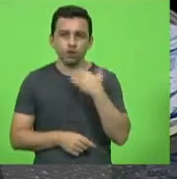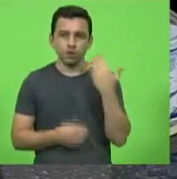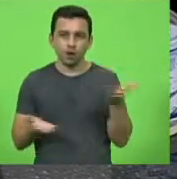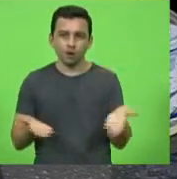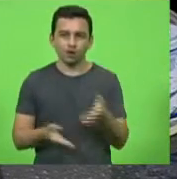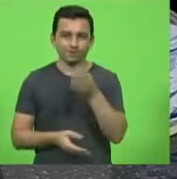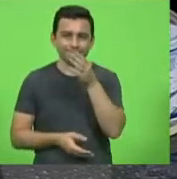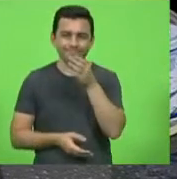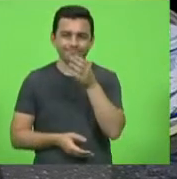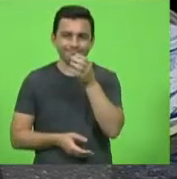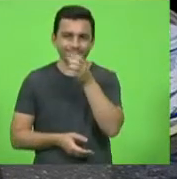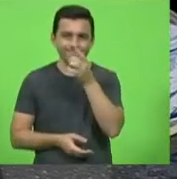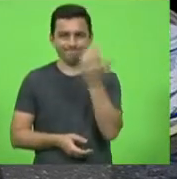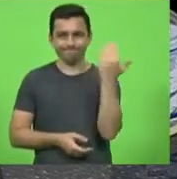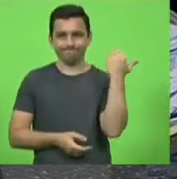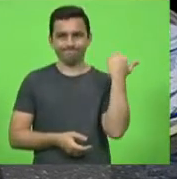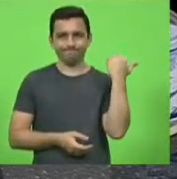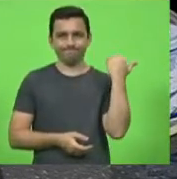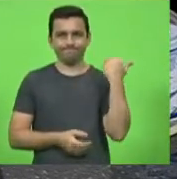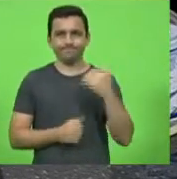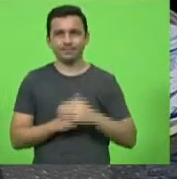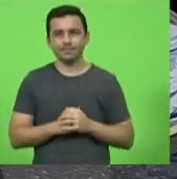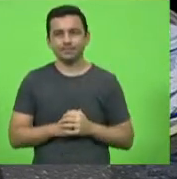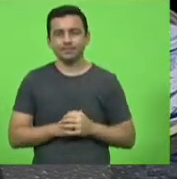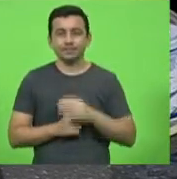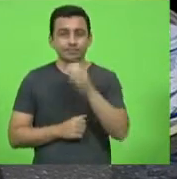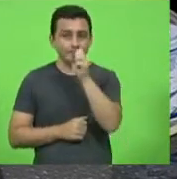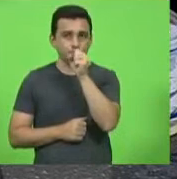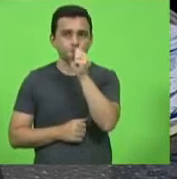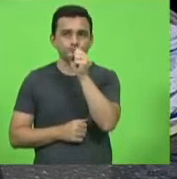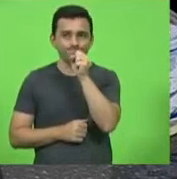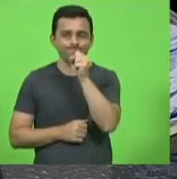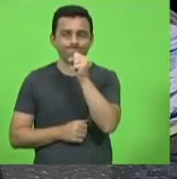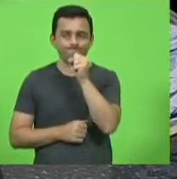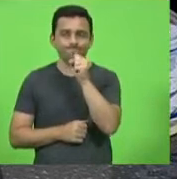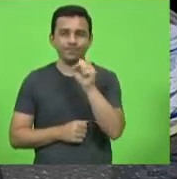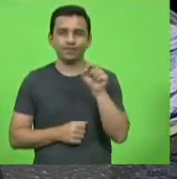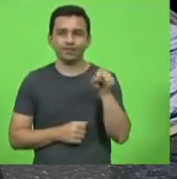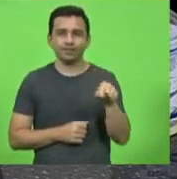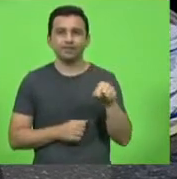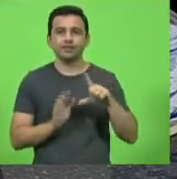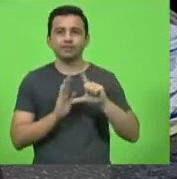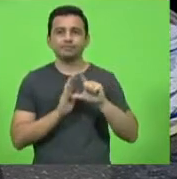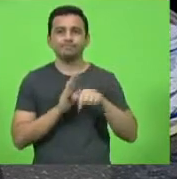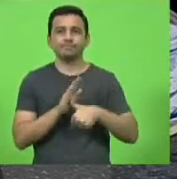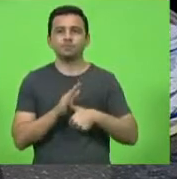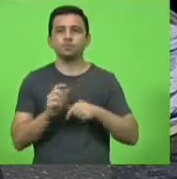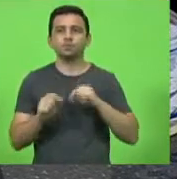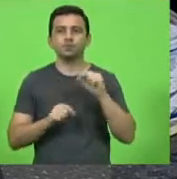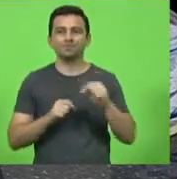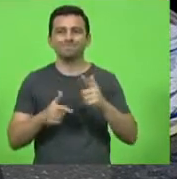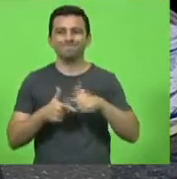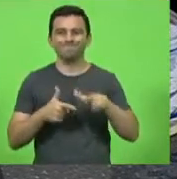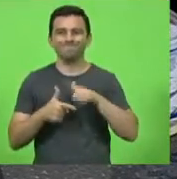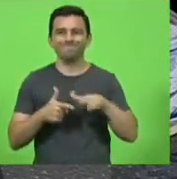semana no último sábado depois da complicação